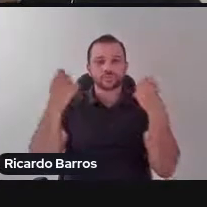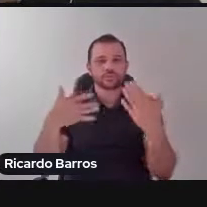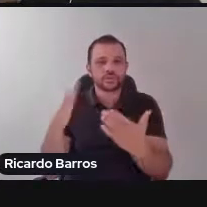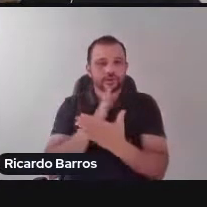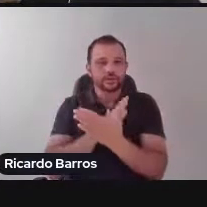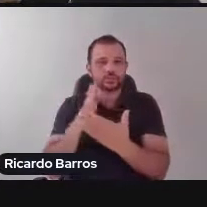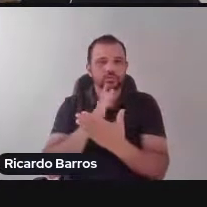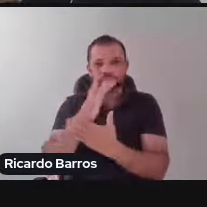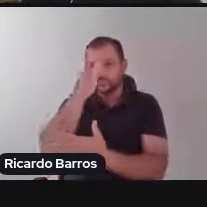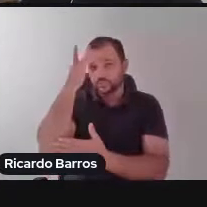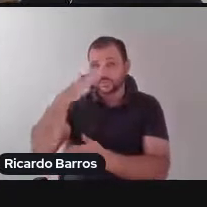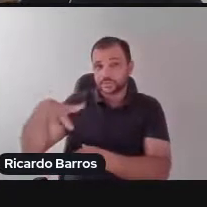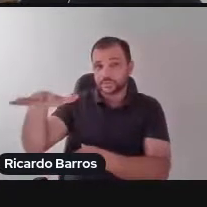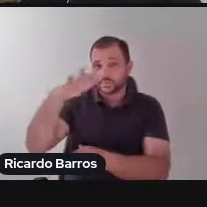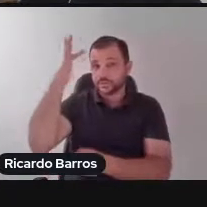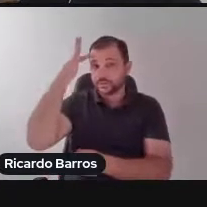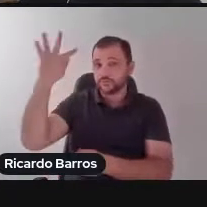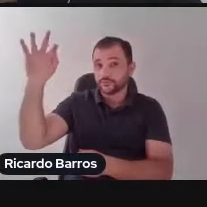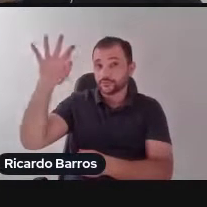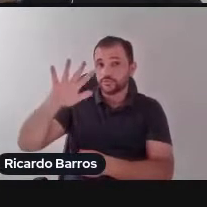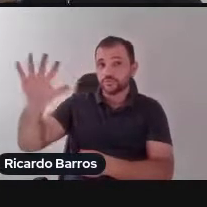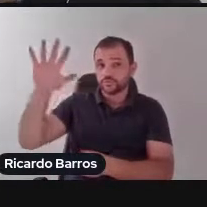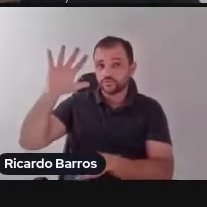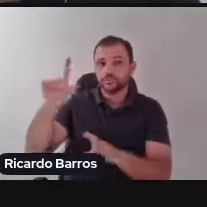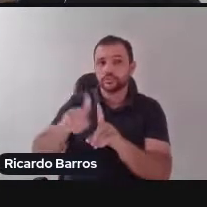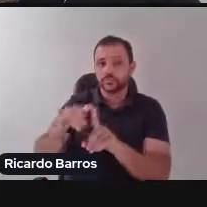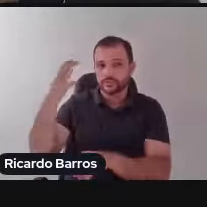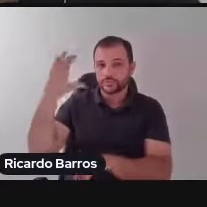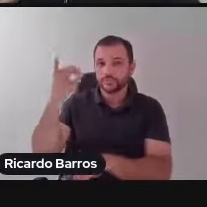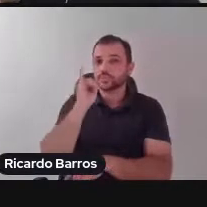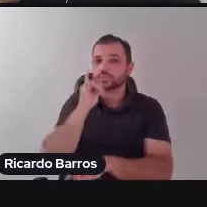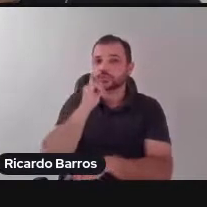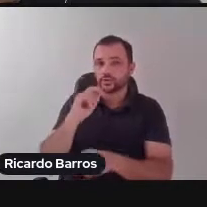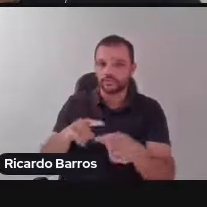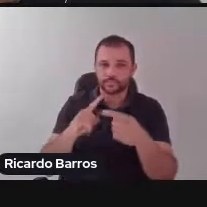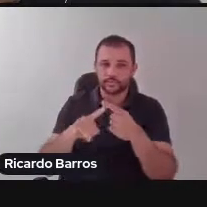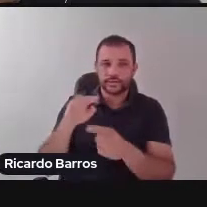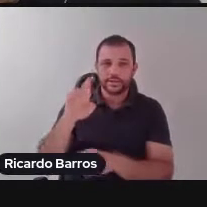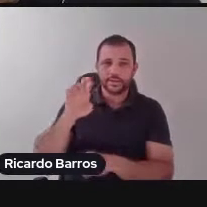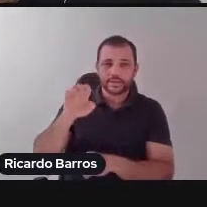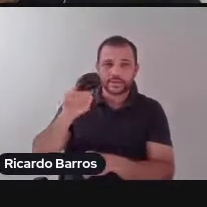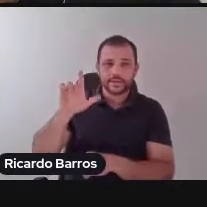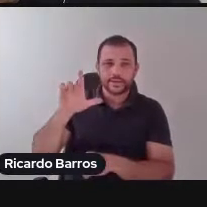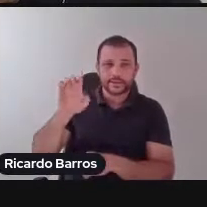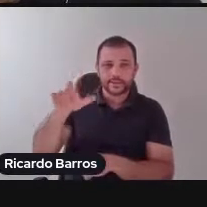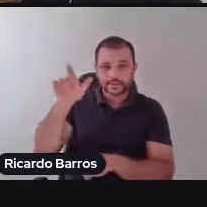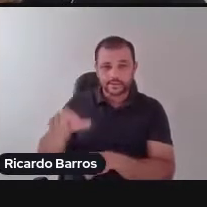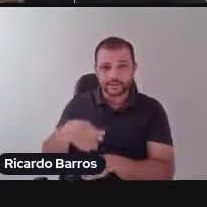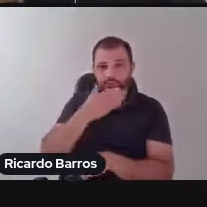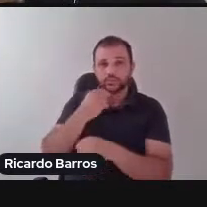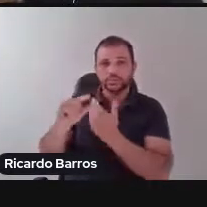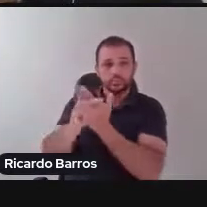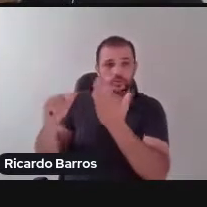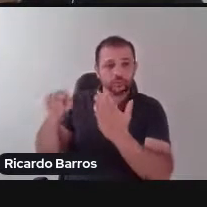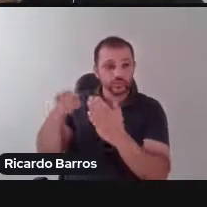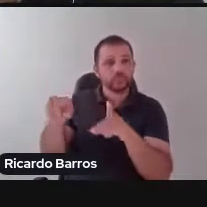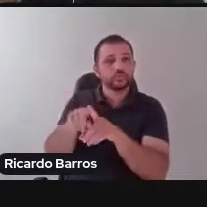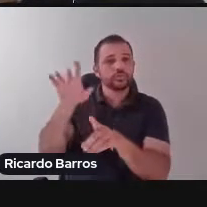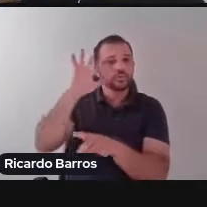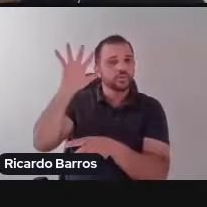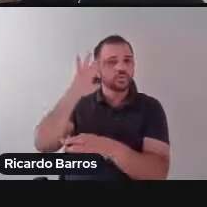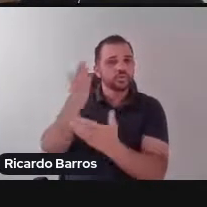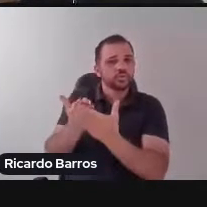o campo das ciências, como Miguel Reale, que também é um teórico para introdução ao estudo do direito,